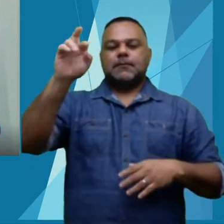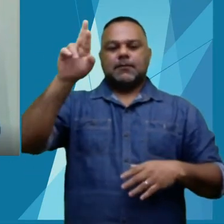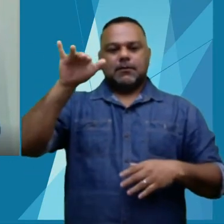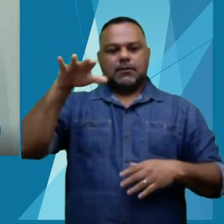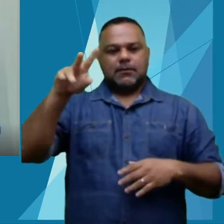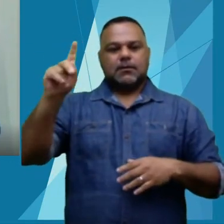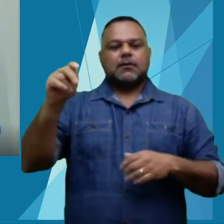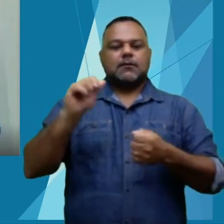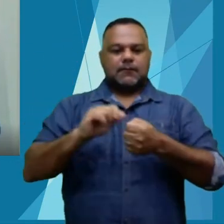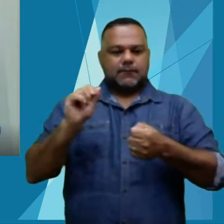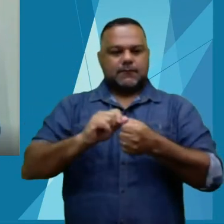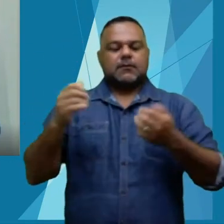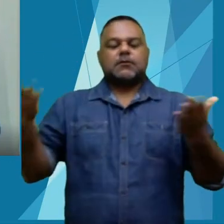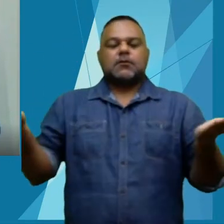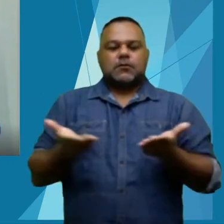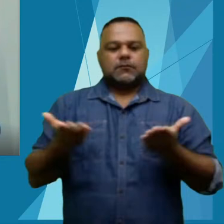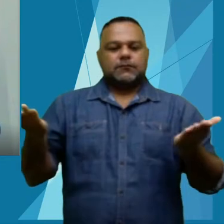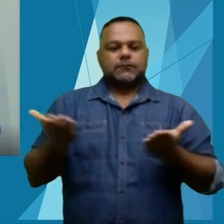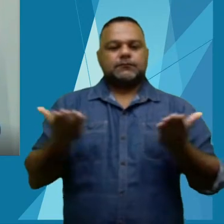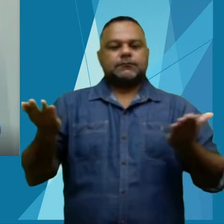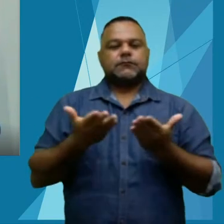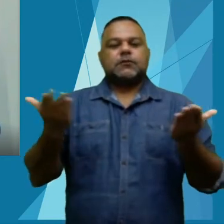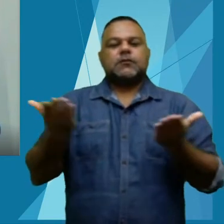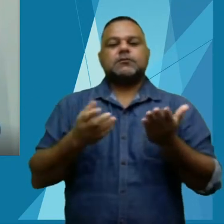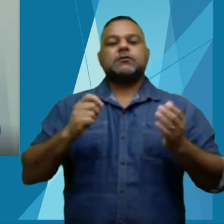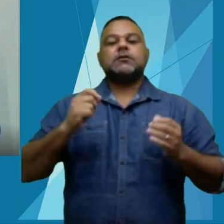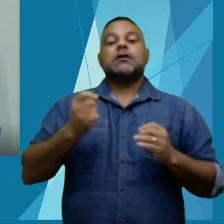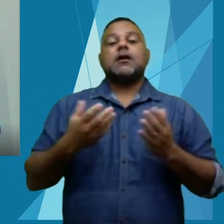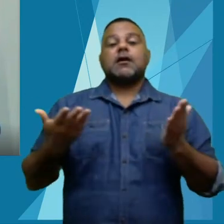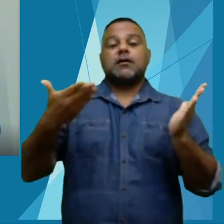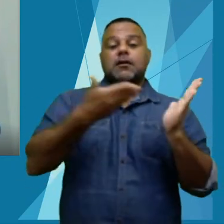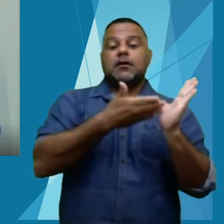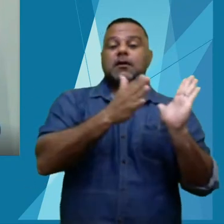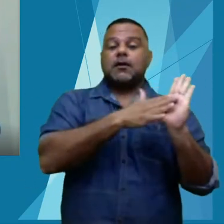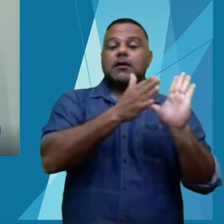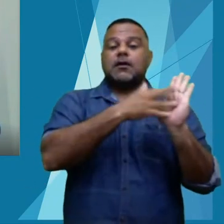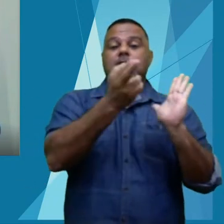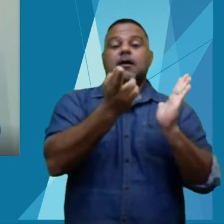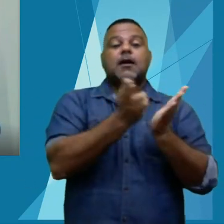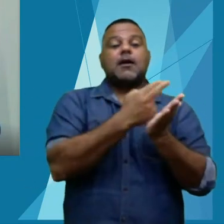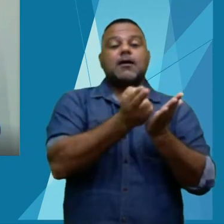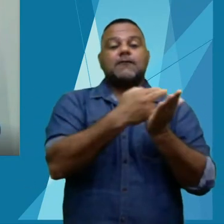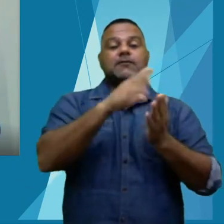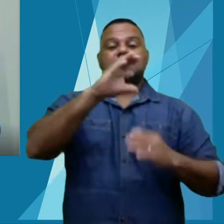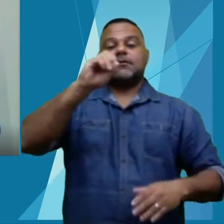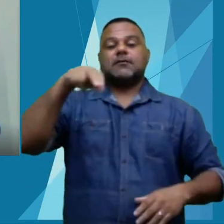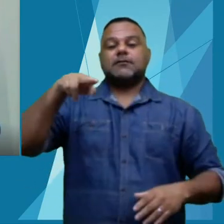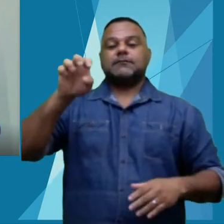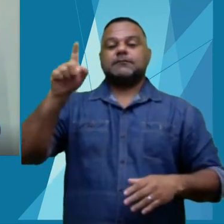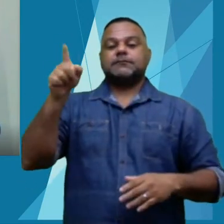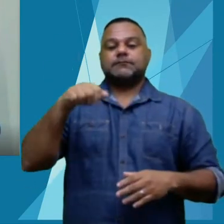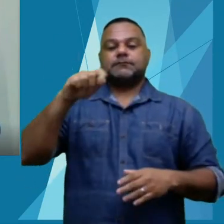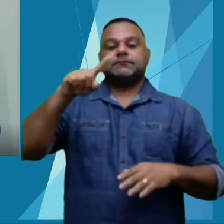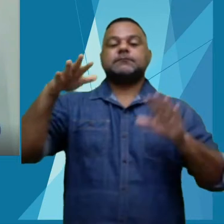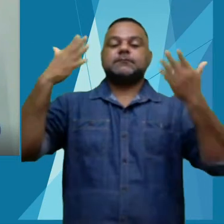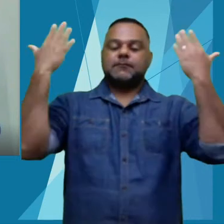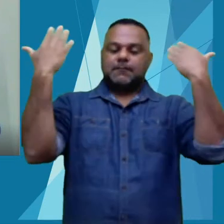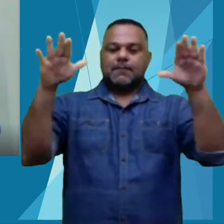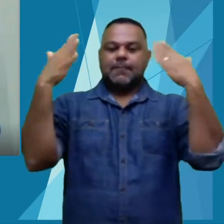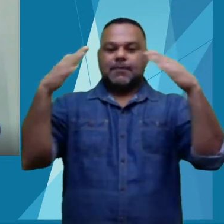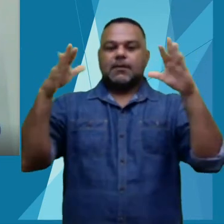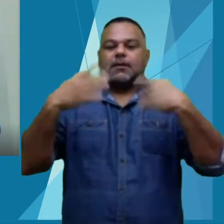feito e que, hoje, se materializa com a aplicação da nossa revista Conexão da Amazônia. Parabenizo, também, a